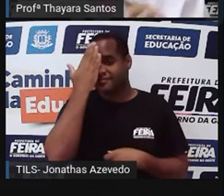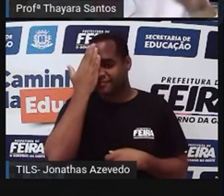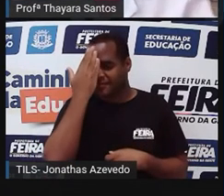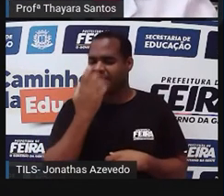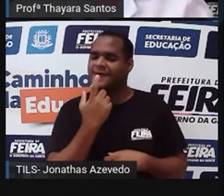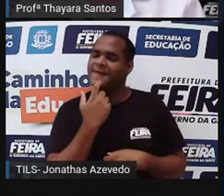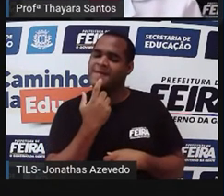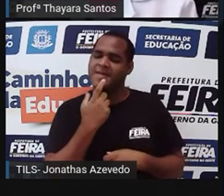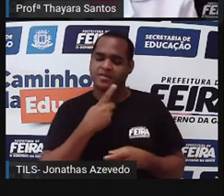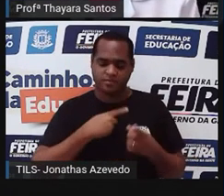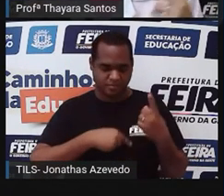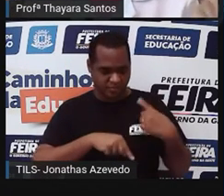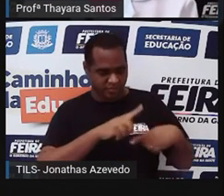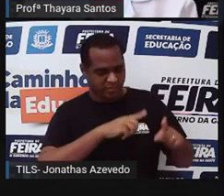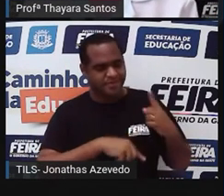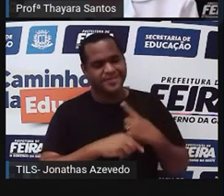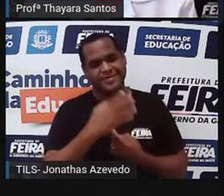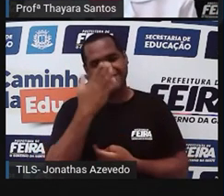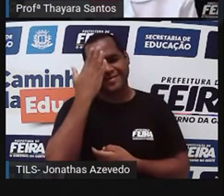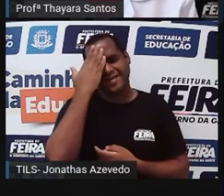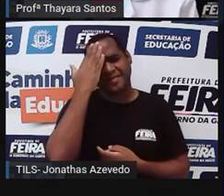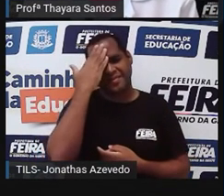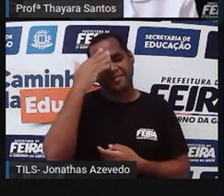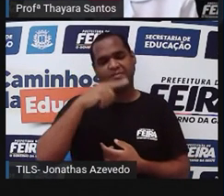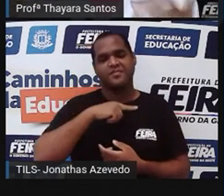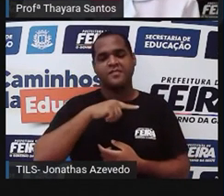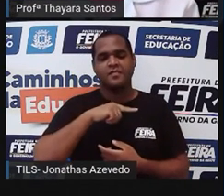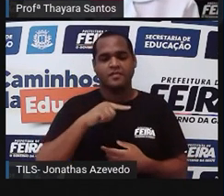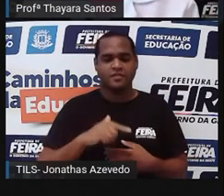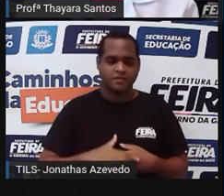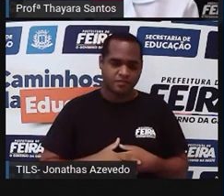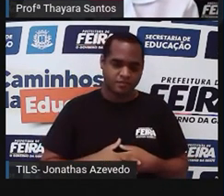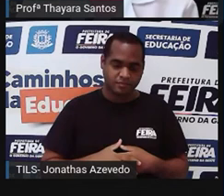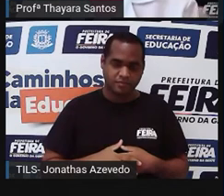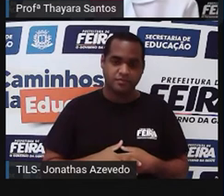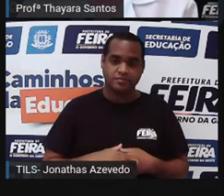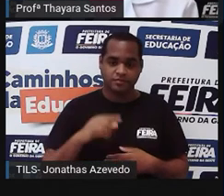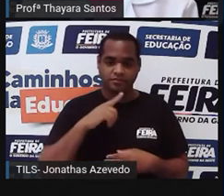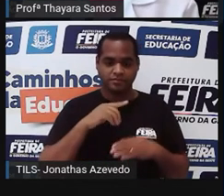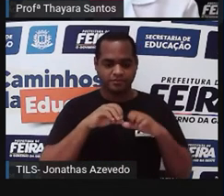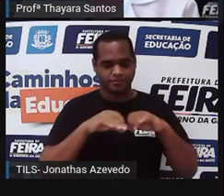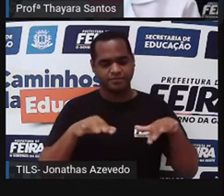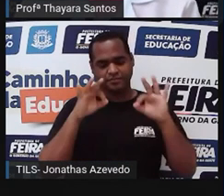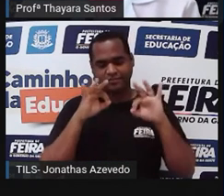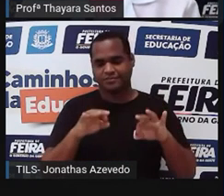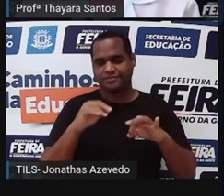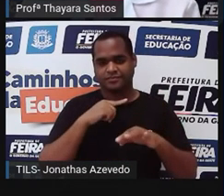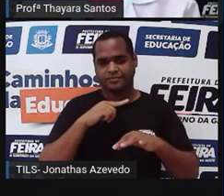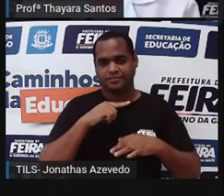né? Por isso que ele circula pelo corpo inteiro. E para poder distribuir da forma correta.